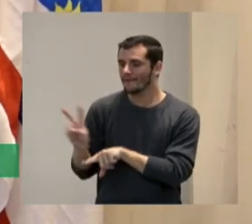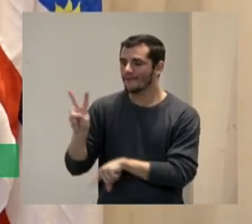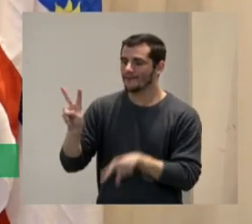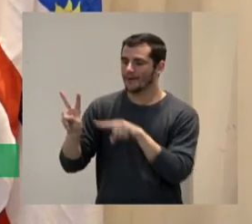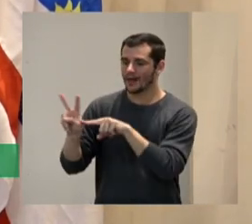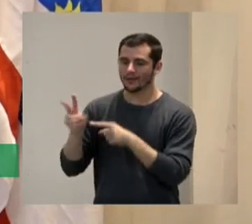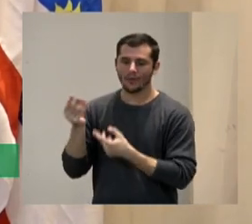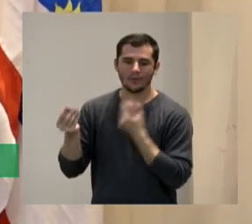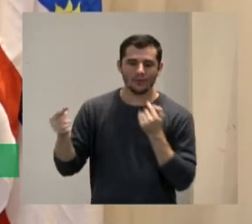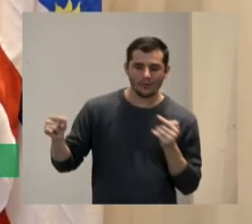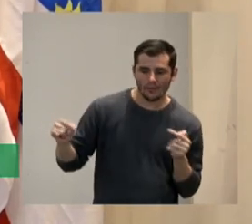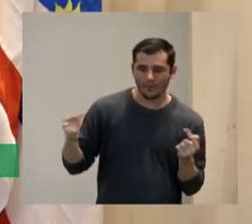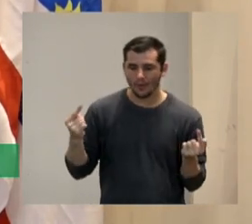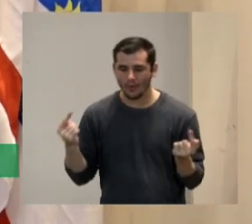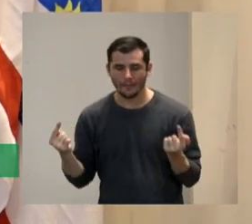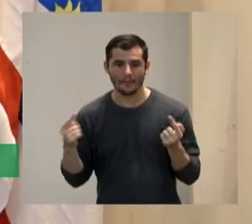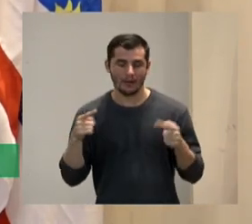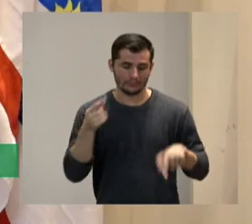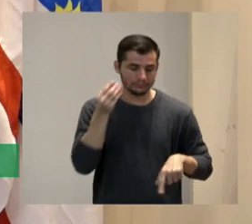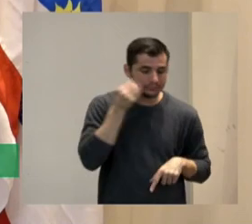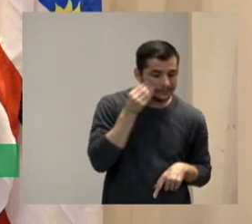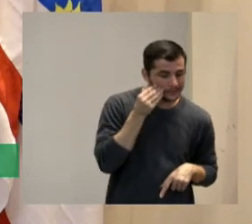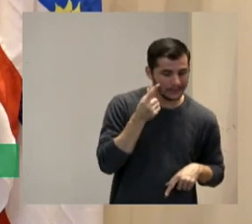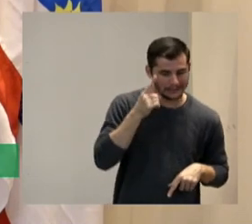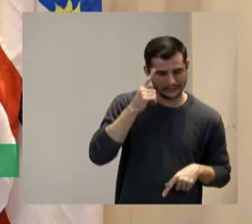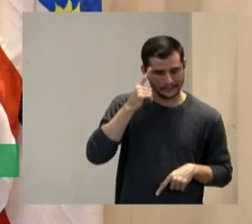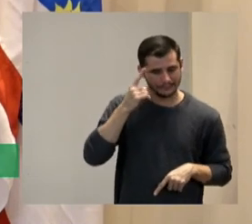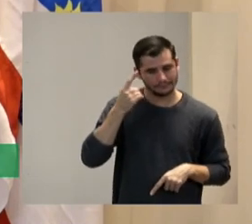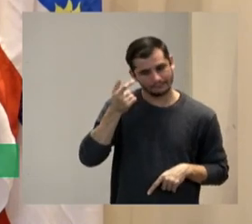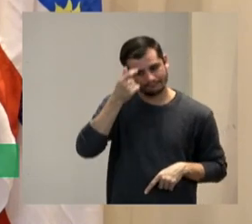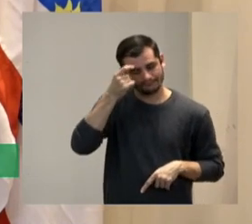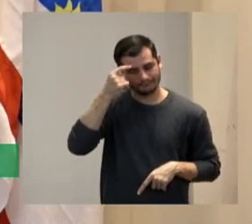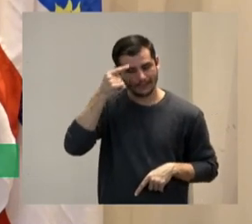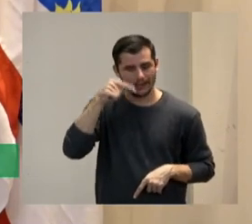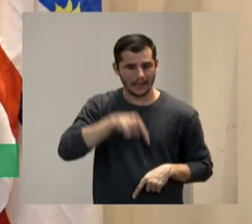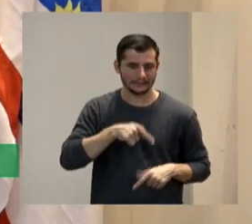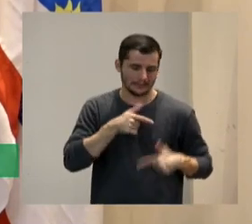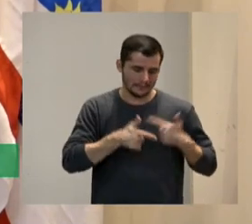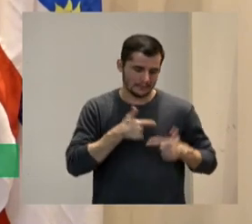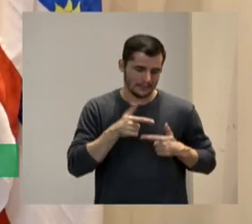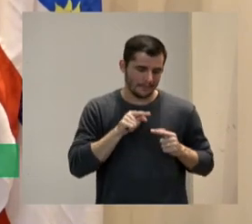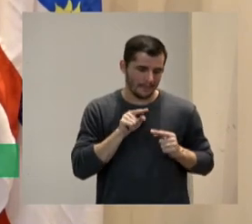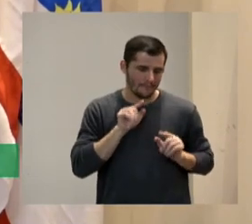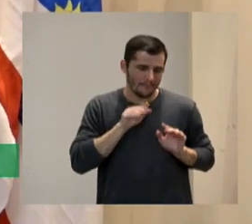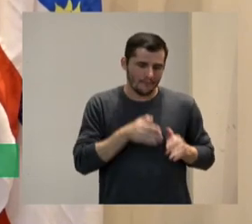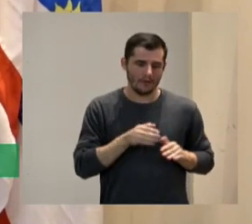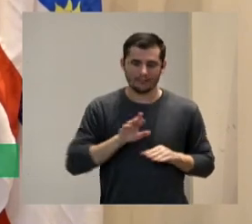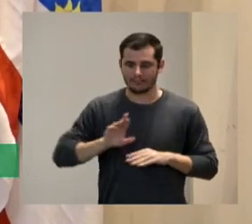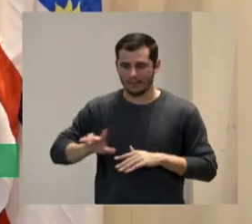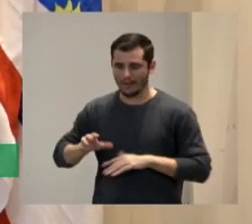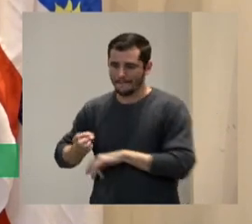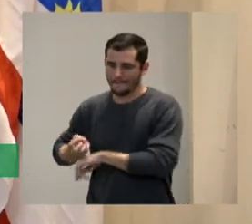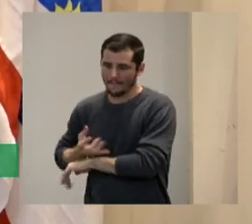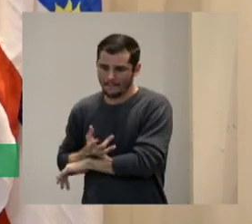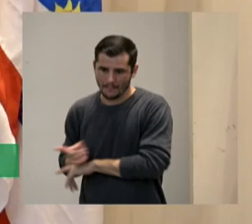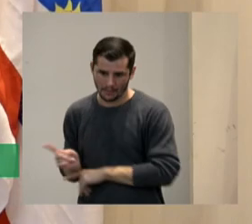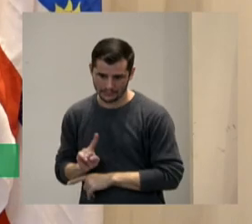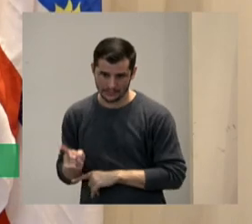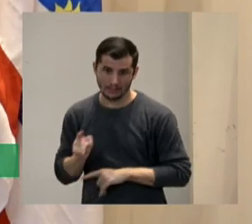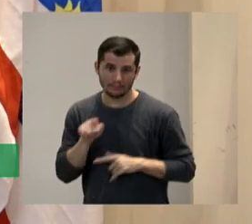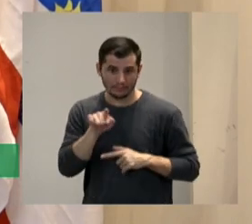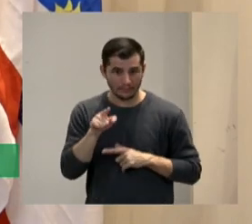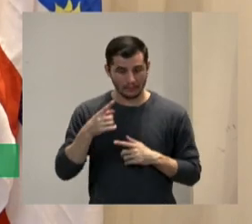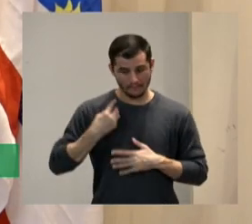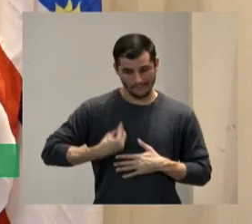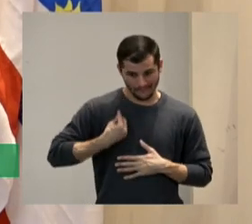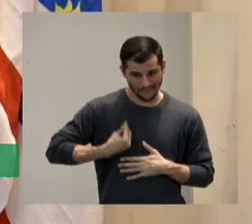tentando trabalhar com a razão e não com a emoção e isso que eu falei para você vai virar uma tese vai de alguma forma vai ser minha tese